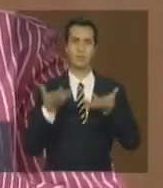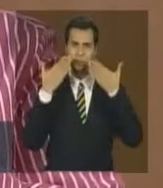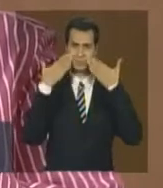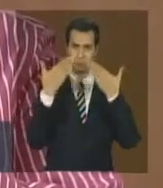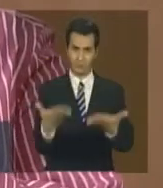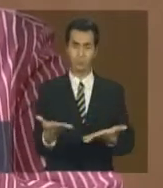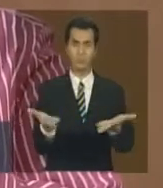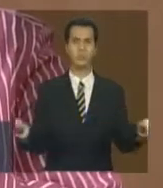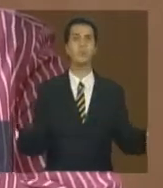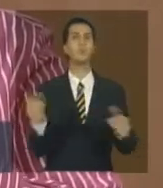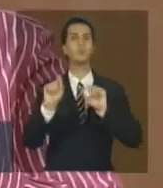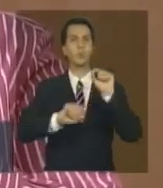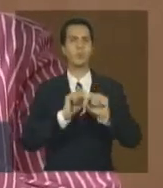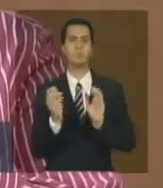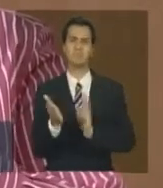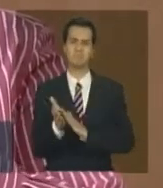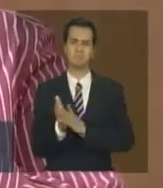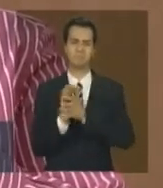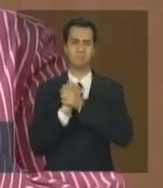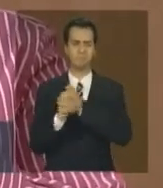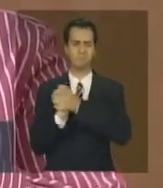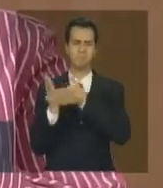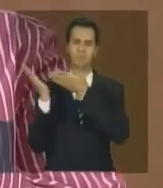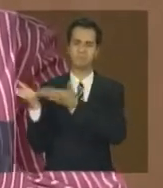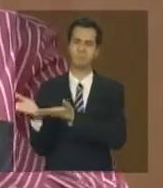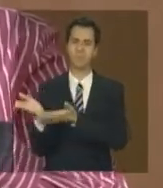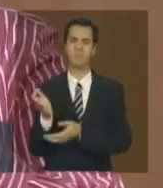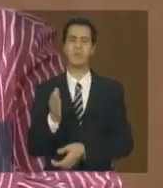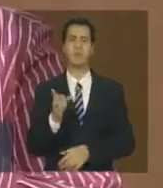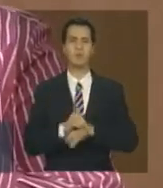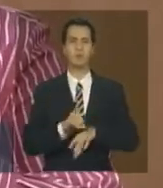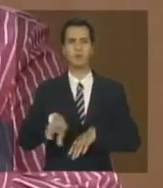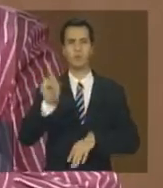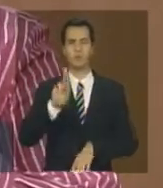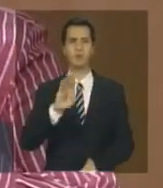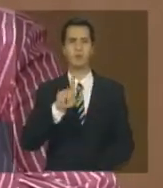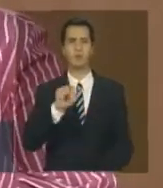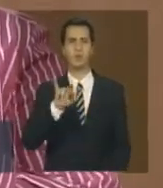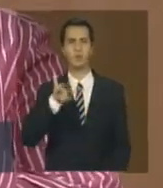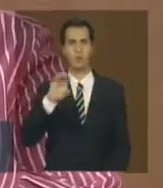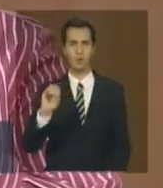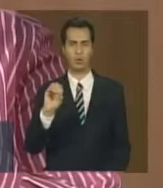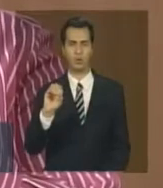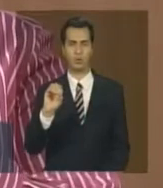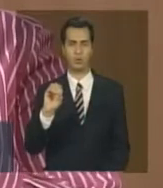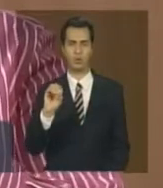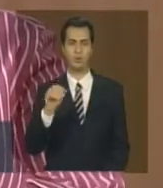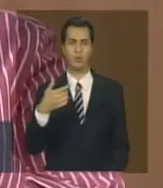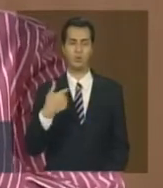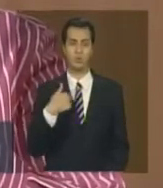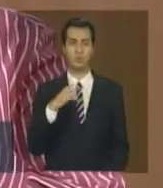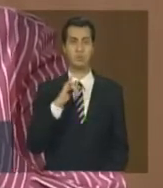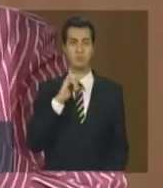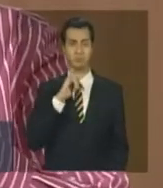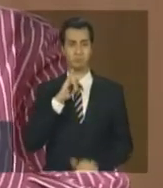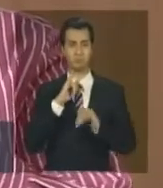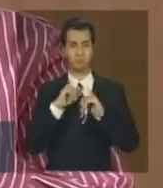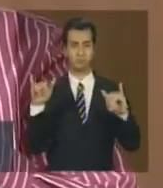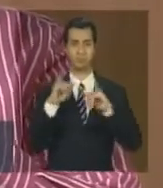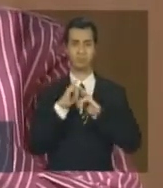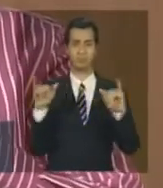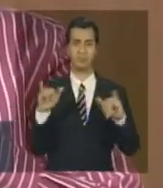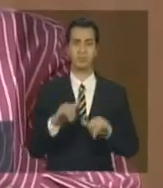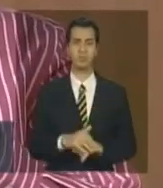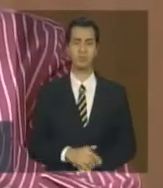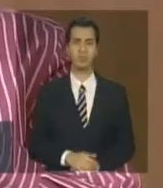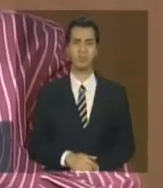saudar o doutor Braulio acho que isso é ele aceitou o meu desafio foi bem ferrinho de dentista como posso falar